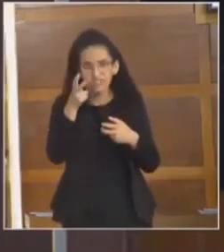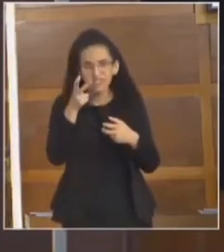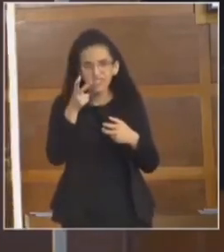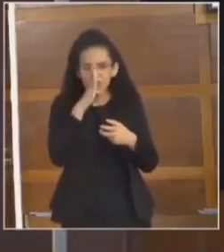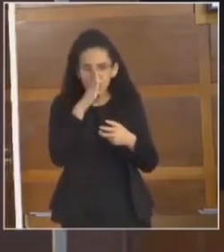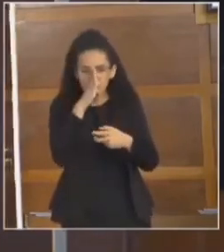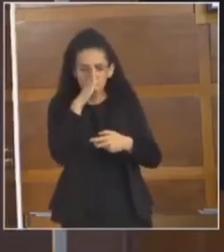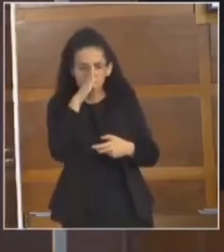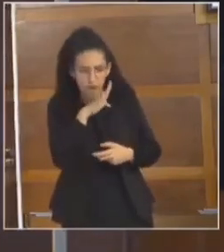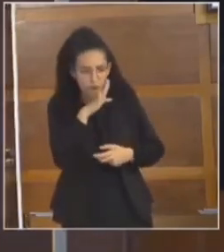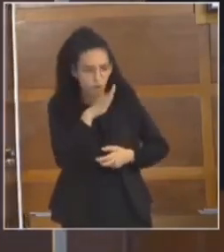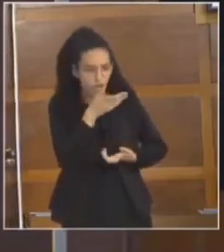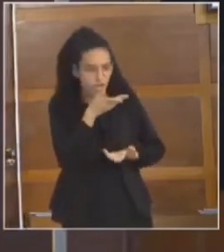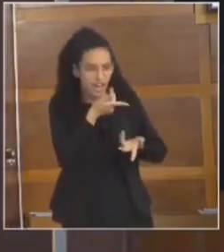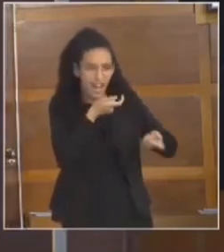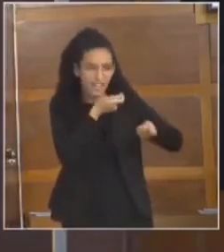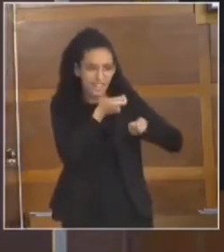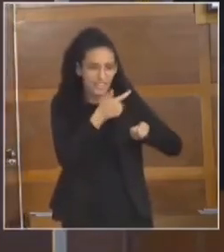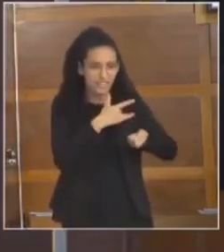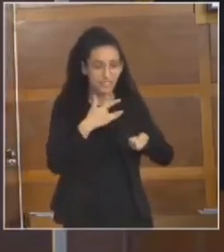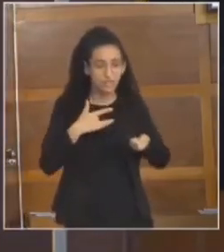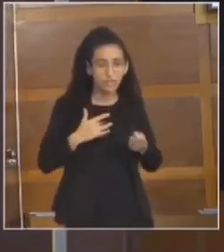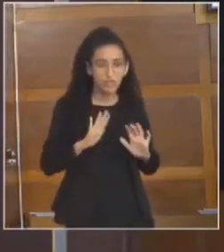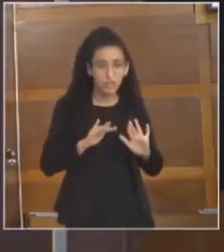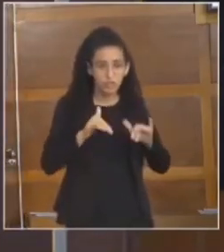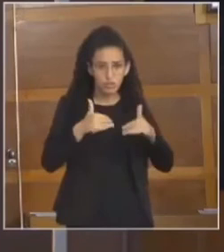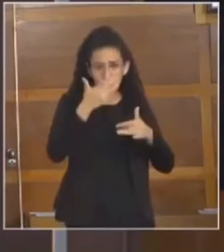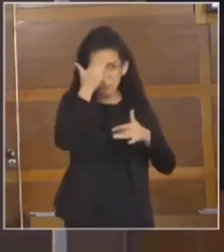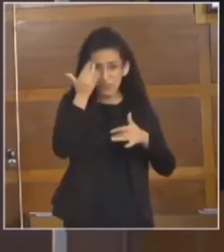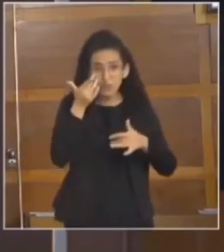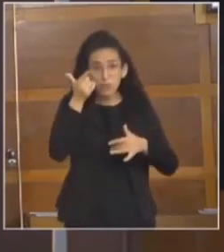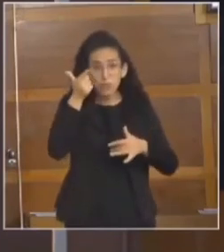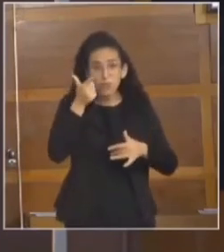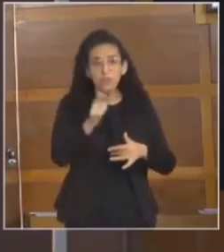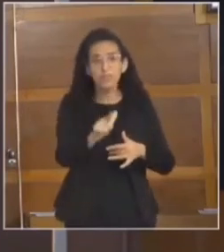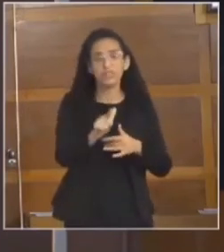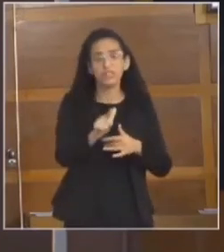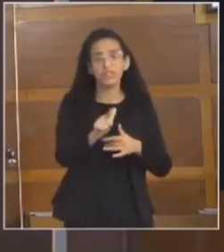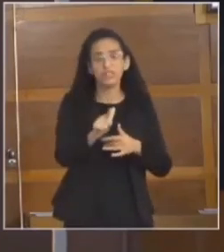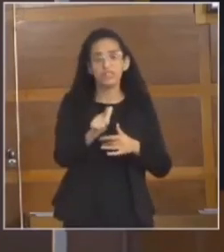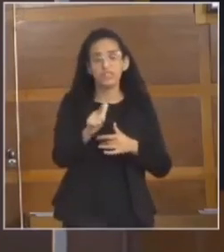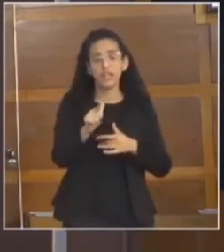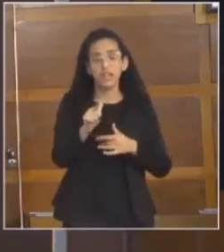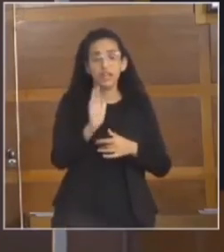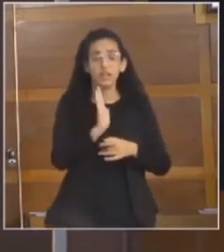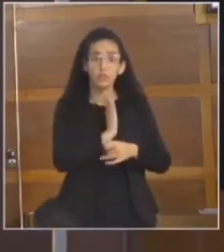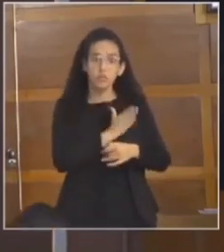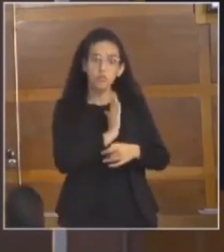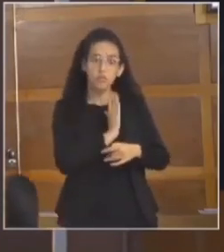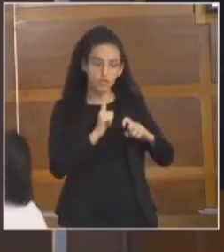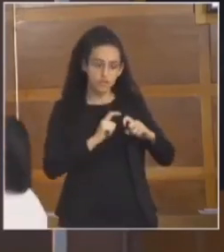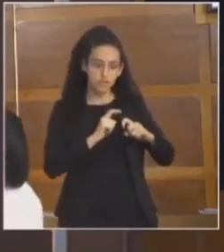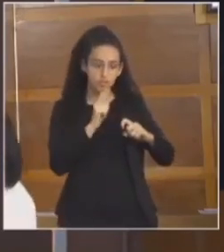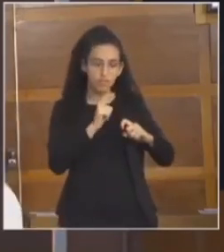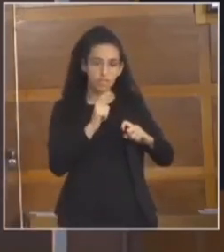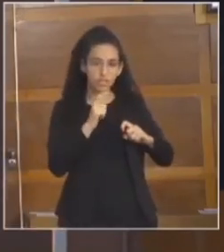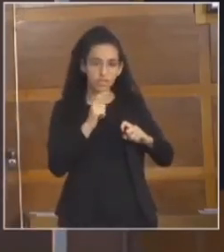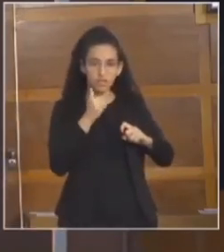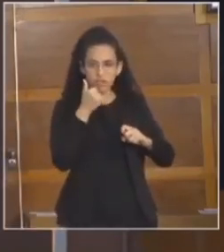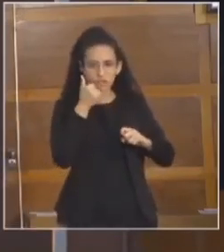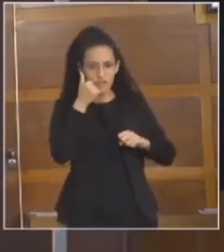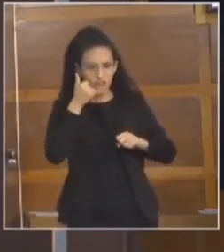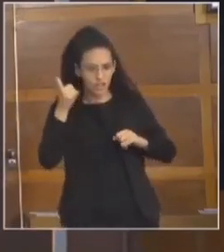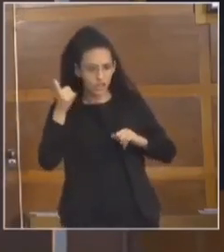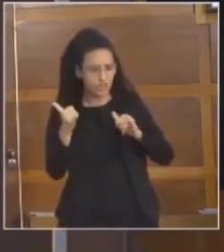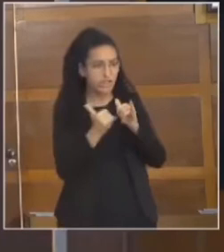gerir tão mal a saúde que quando finalmente o cidadão consegue um atendimento com um cardiologista e o agente de saúde liga para